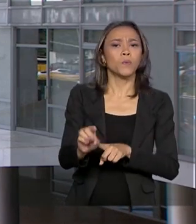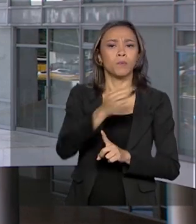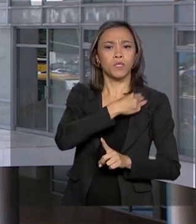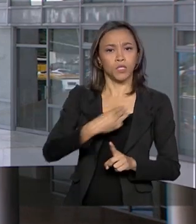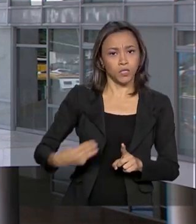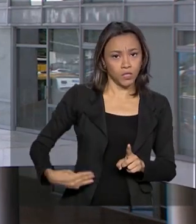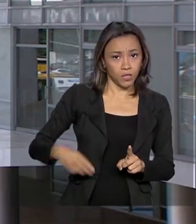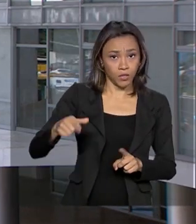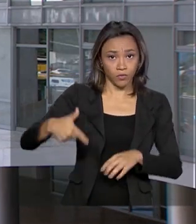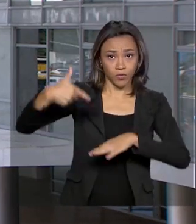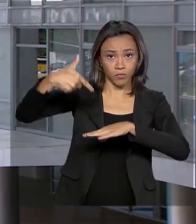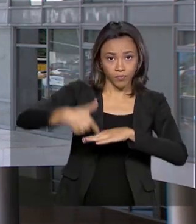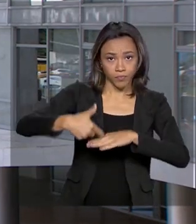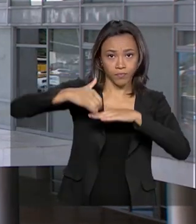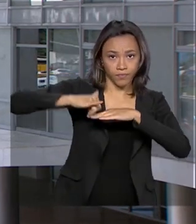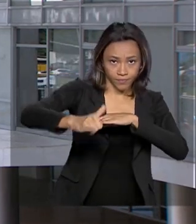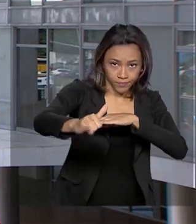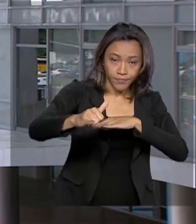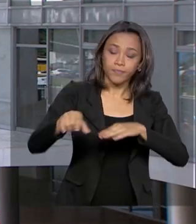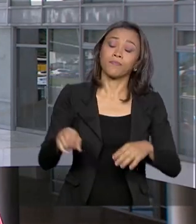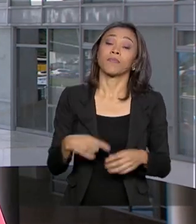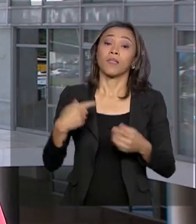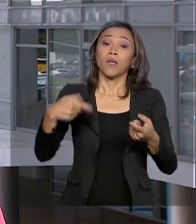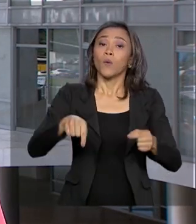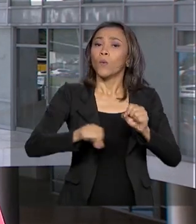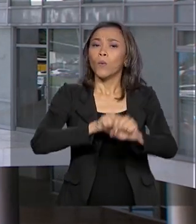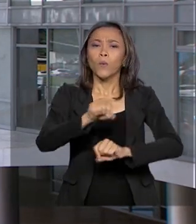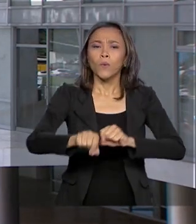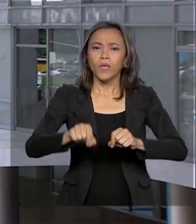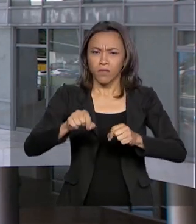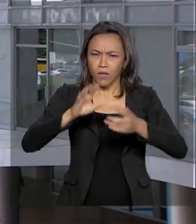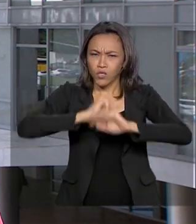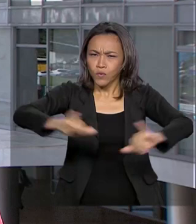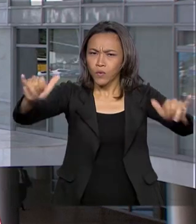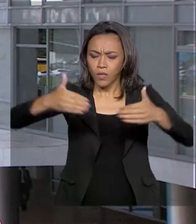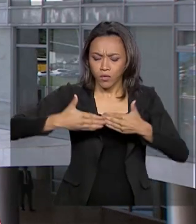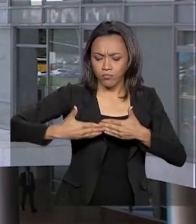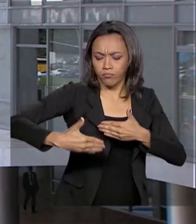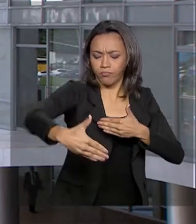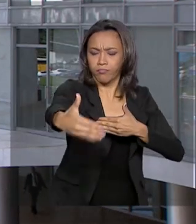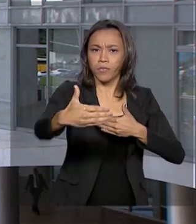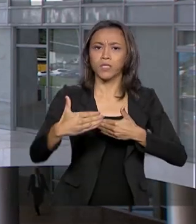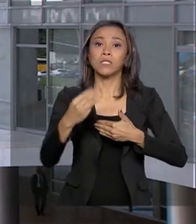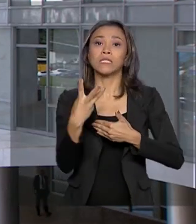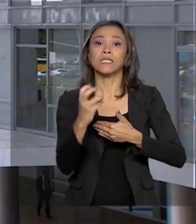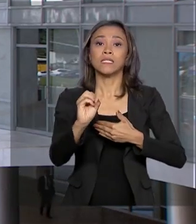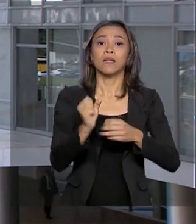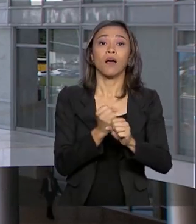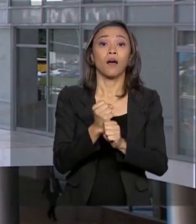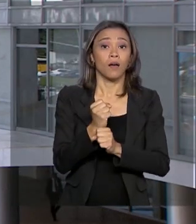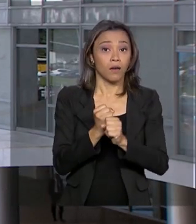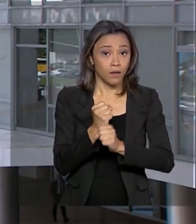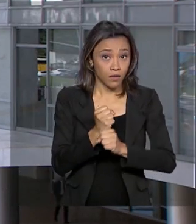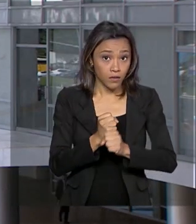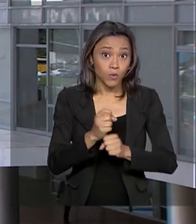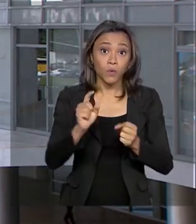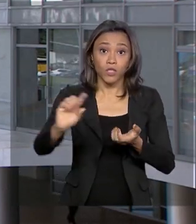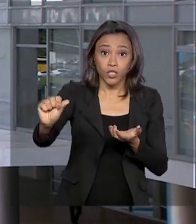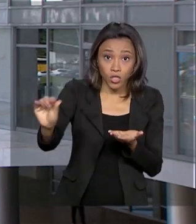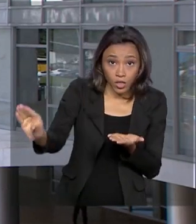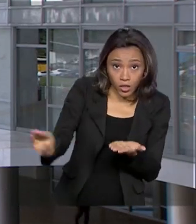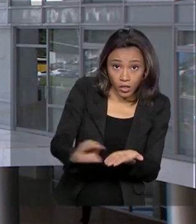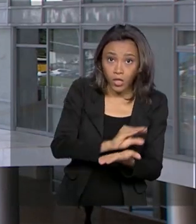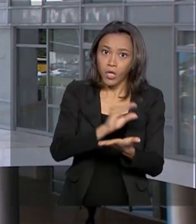Minas e Energia. O ministério está divulgando que nos próximos 30 anos estão previstos investimentos e arrecadações